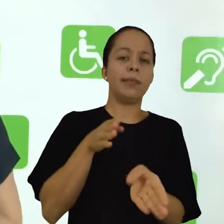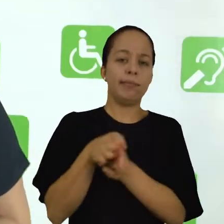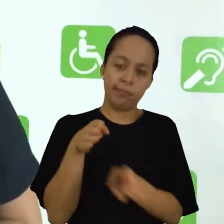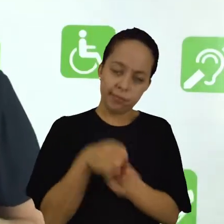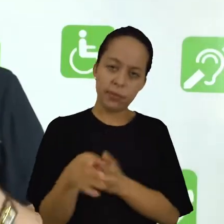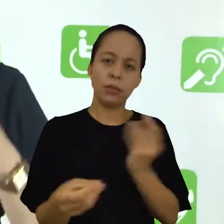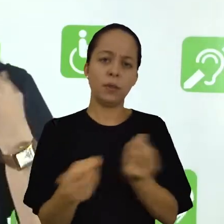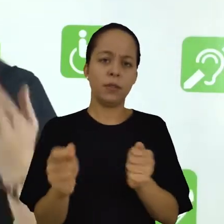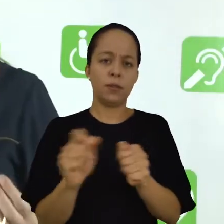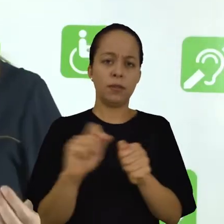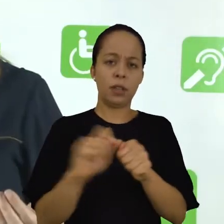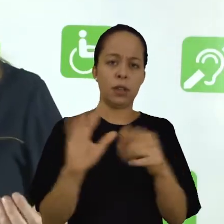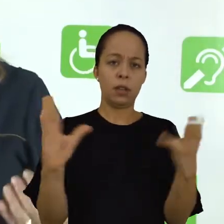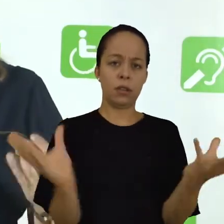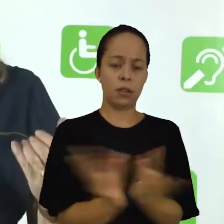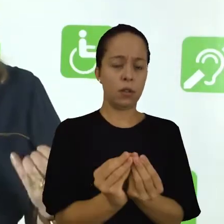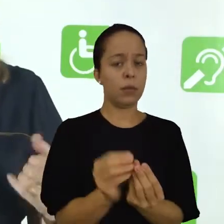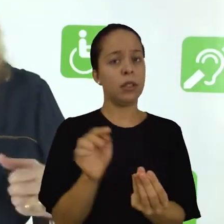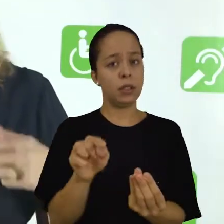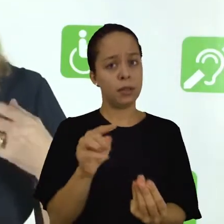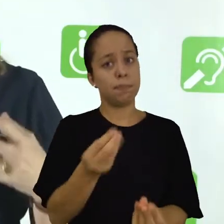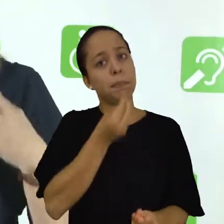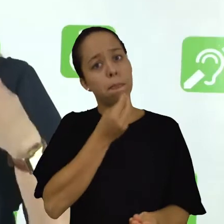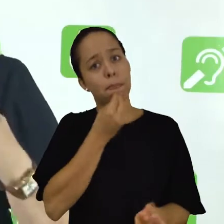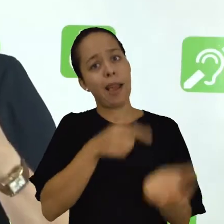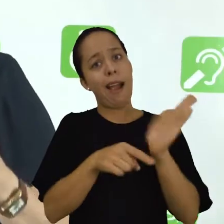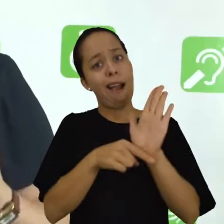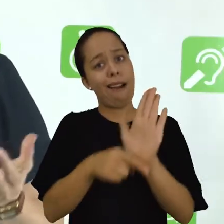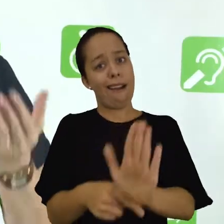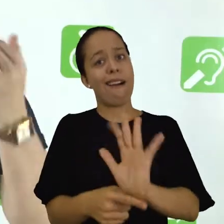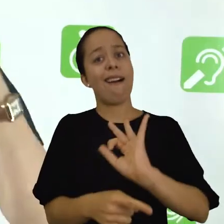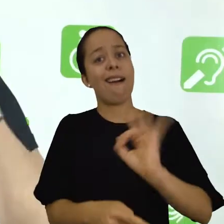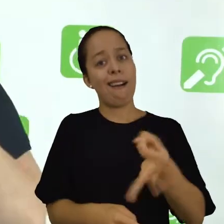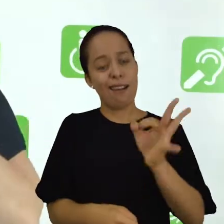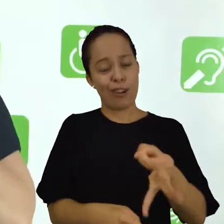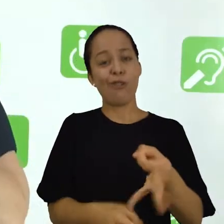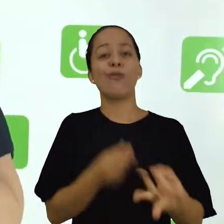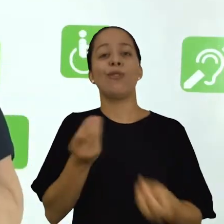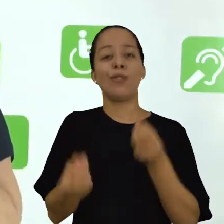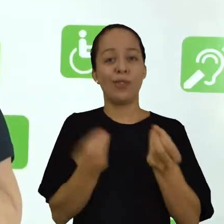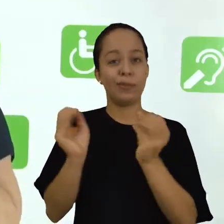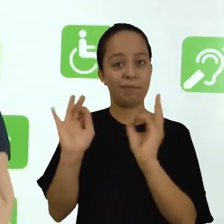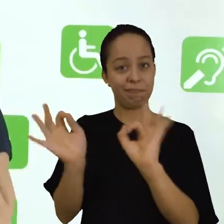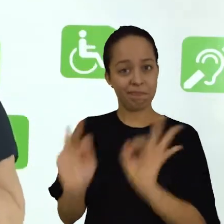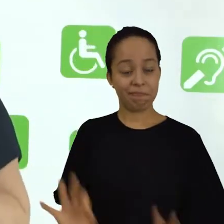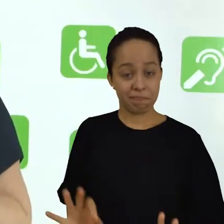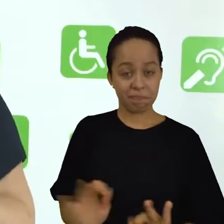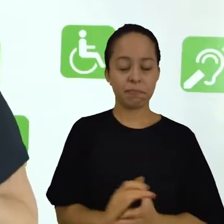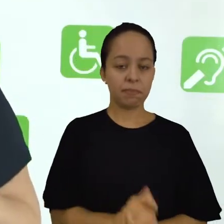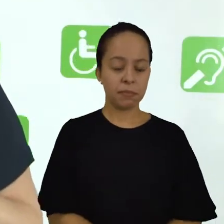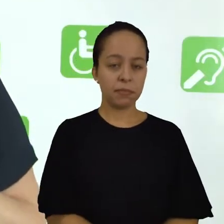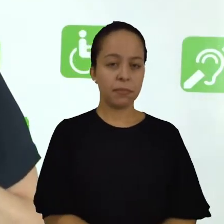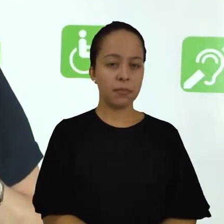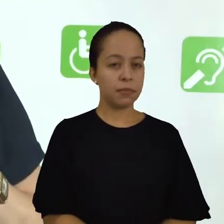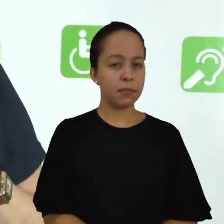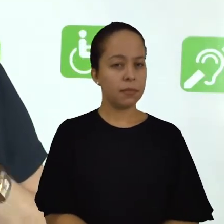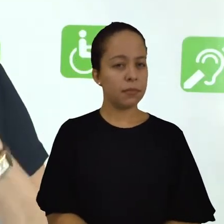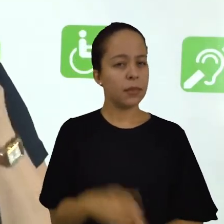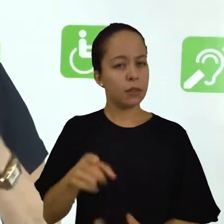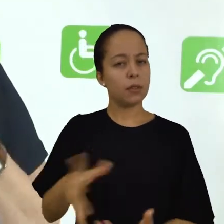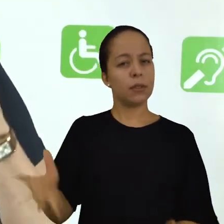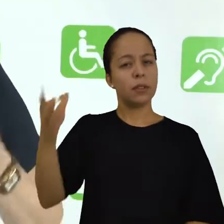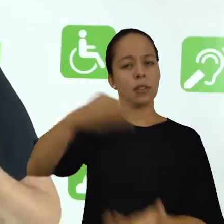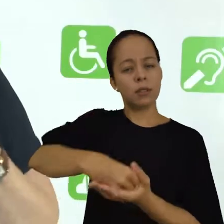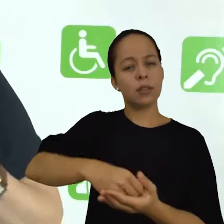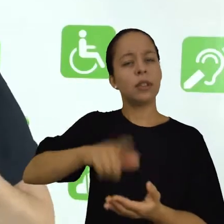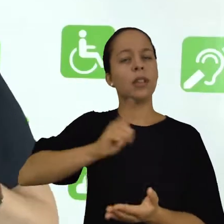a respeito de como fazer um resumo e que podem muito facilitar a elaboração. São